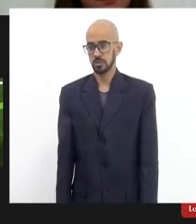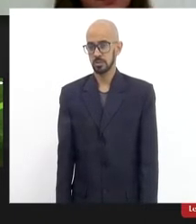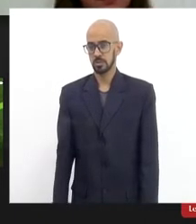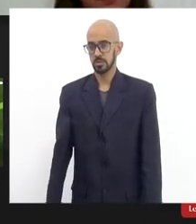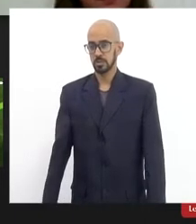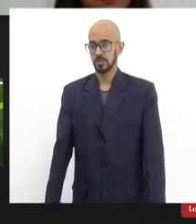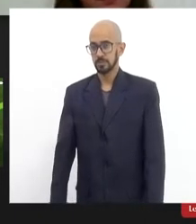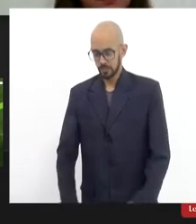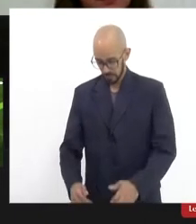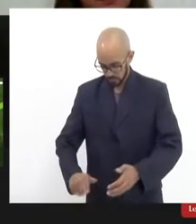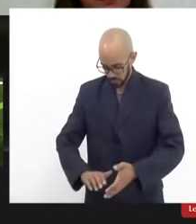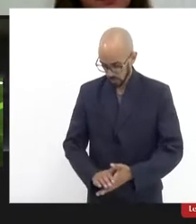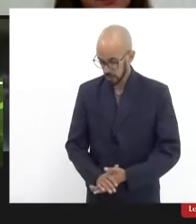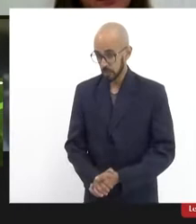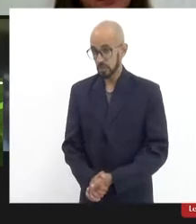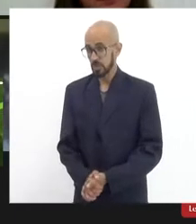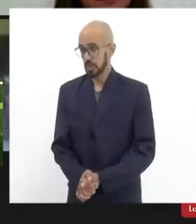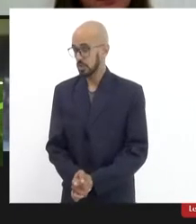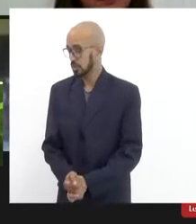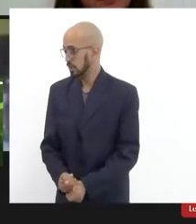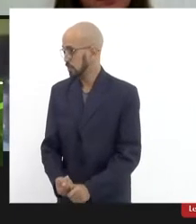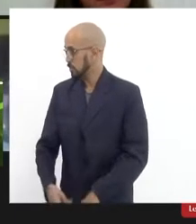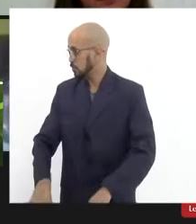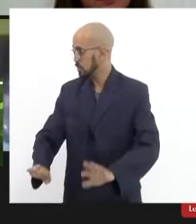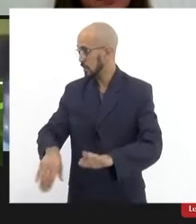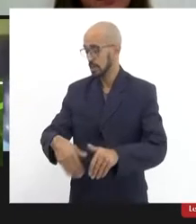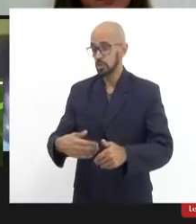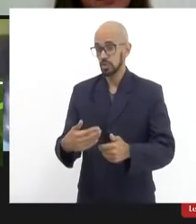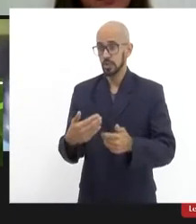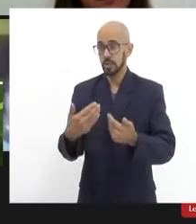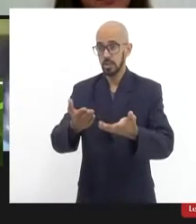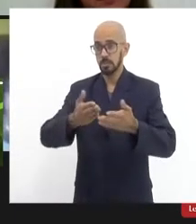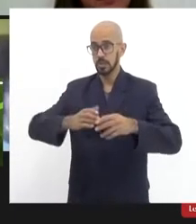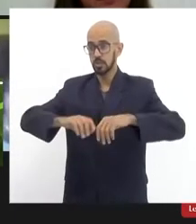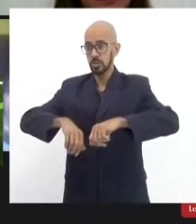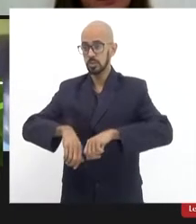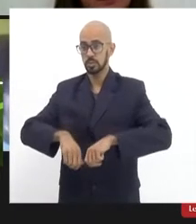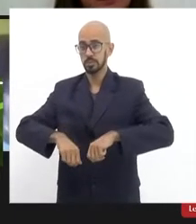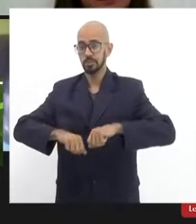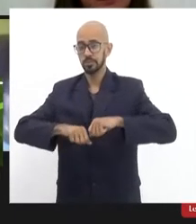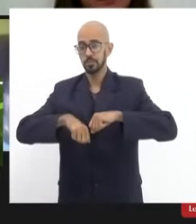Beleza. Estou vendo aqui o Dionísio Lins. Você já conseguiu recuperar o som, Dionísio?